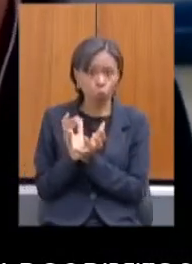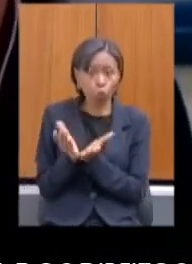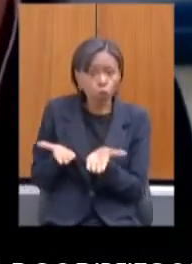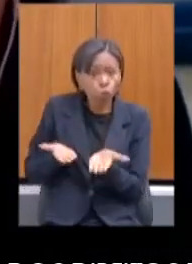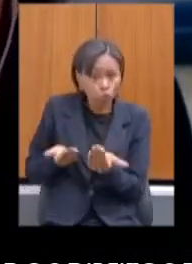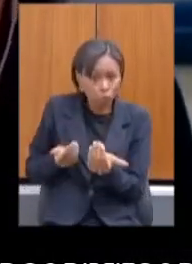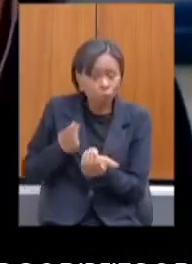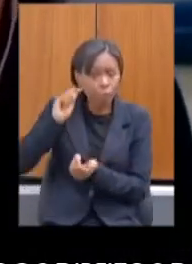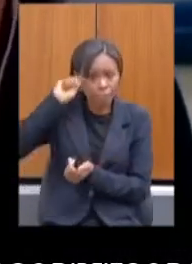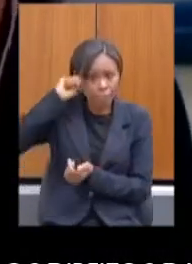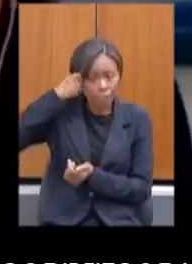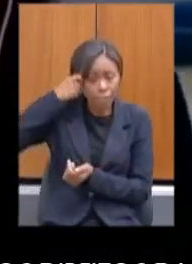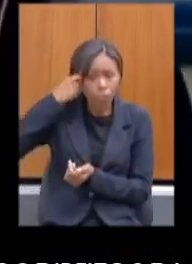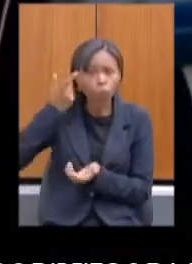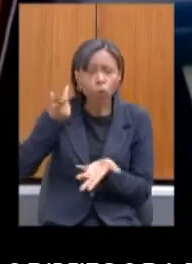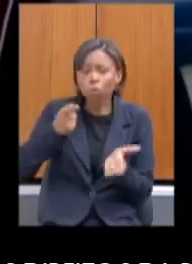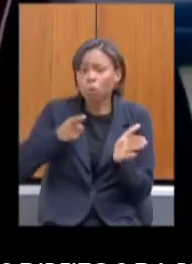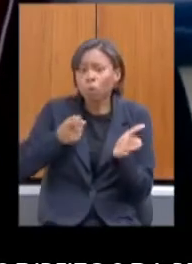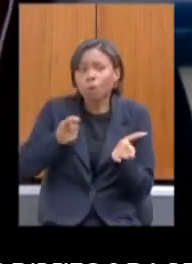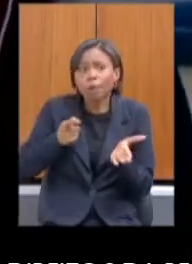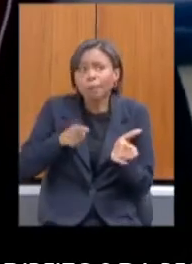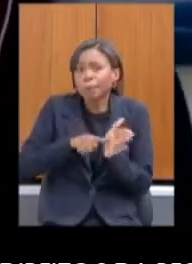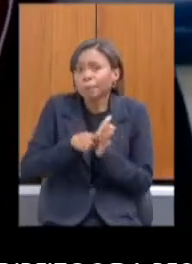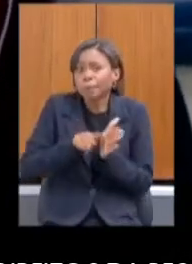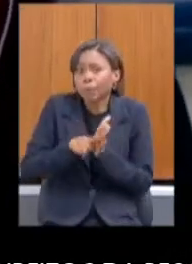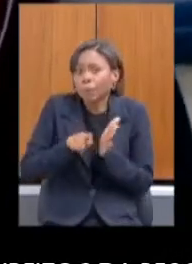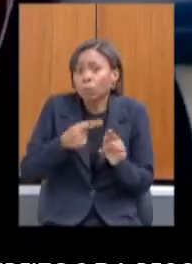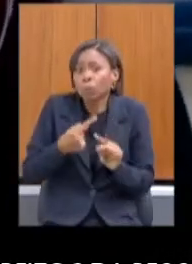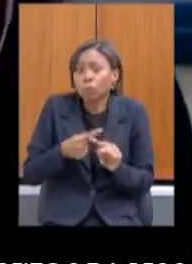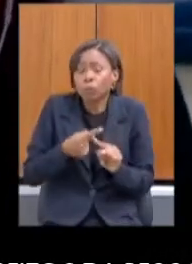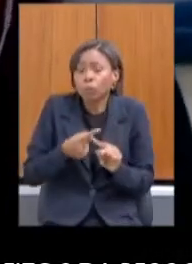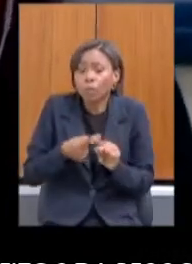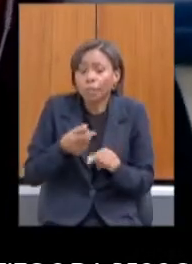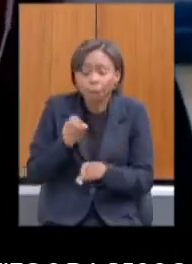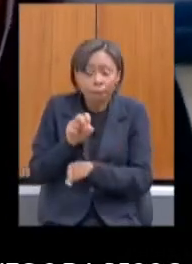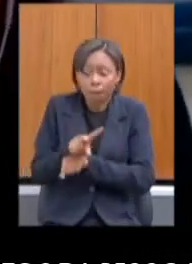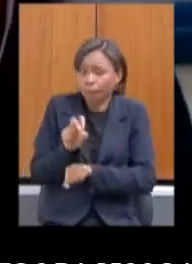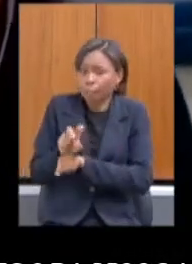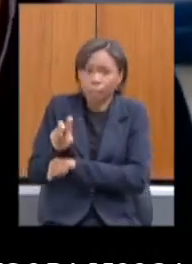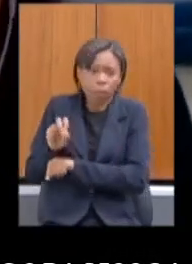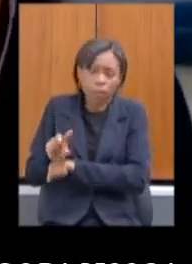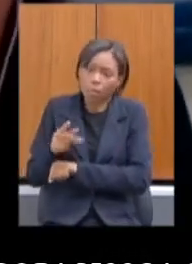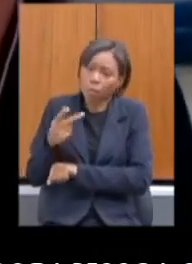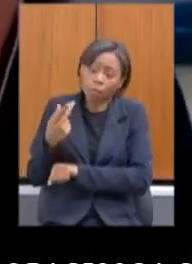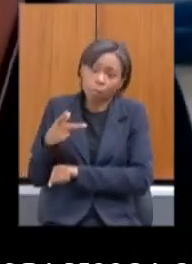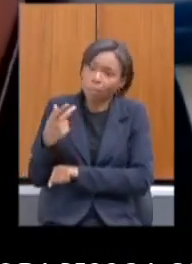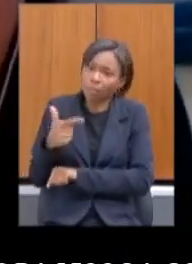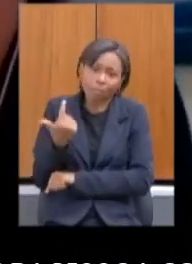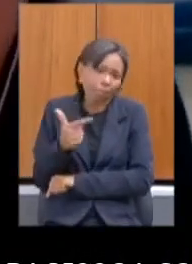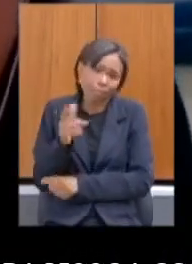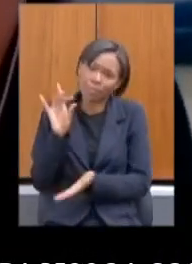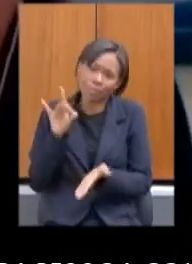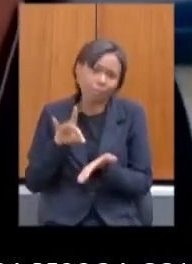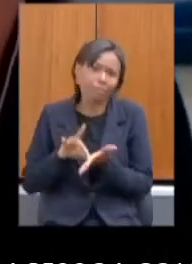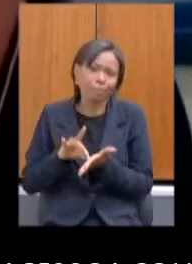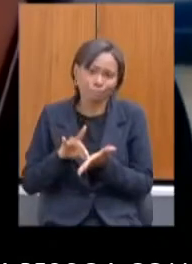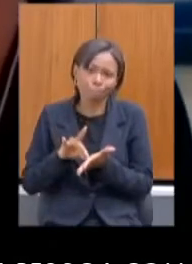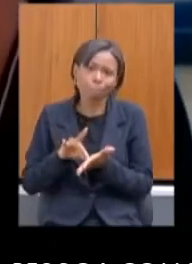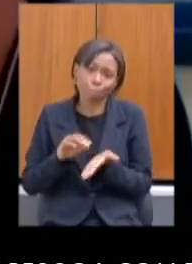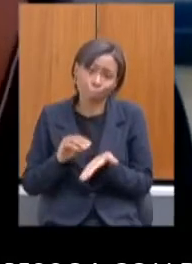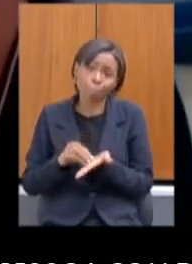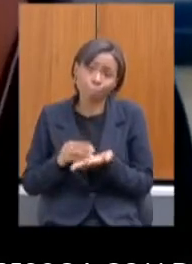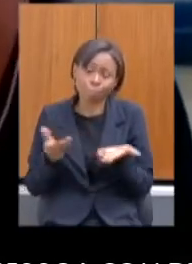o Estado não está chegando até eles com oportunidades reais. E a última política que eu quero